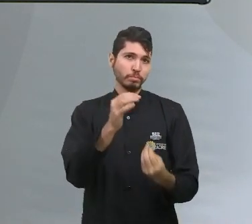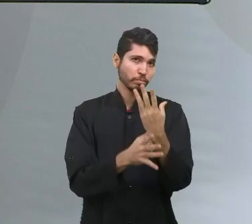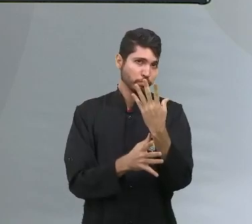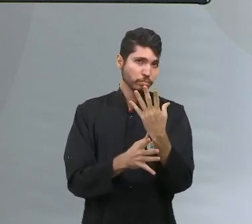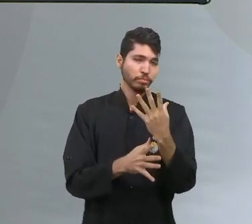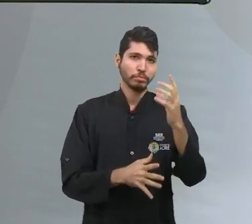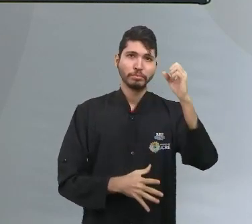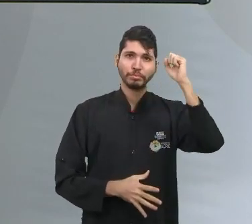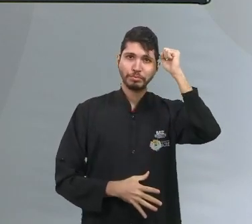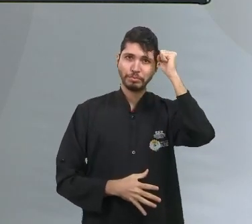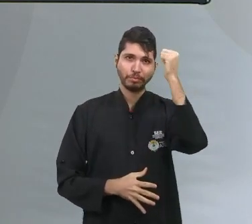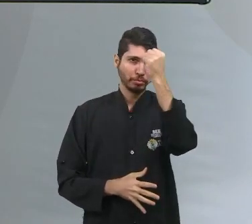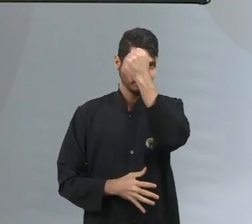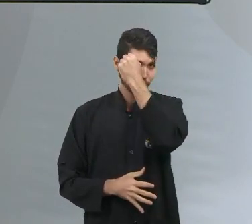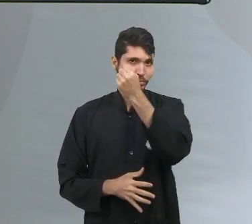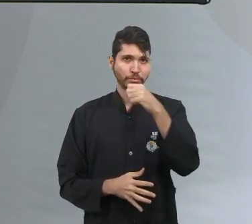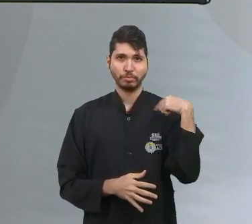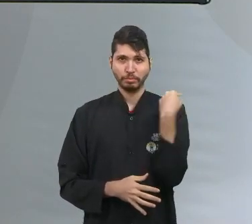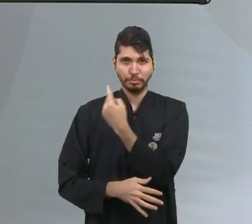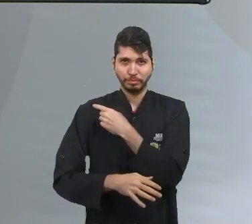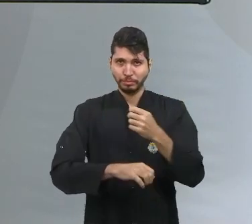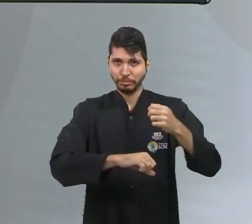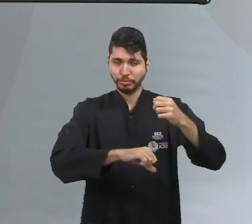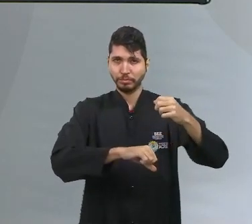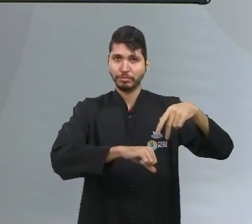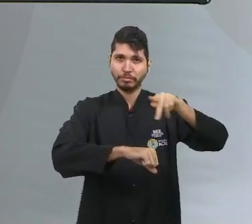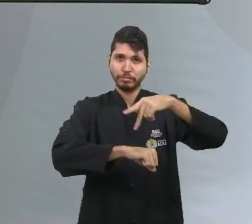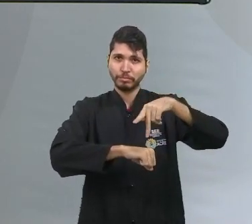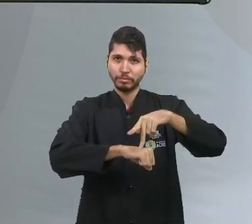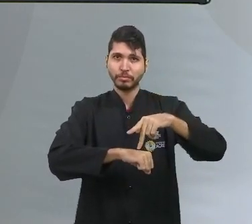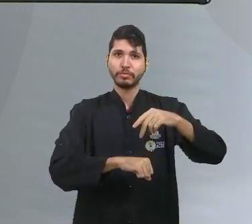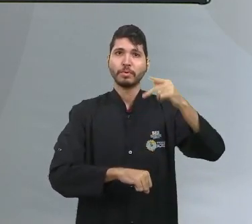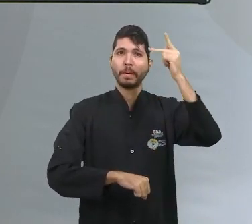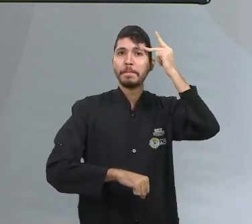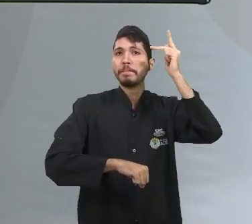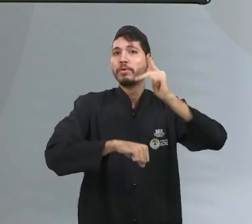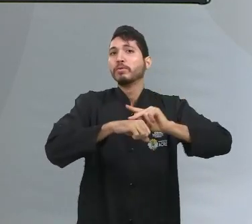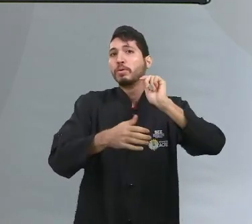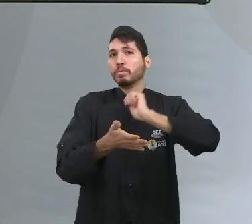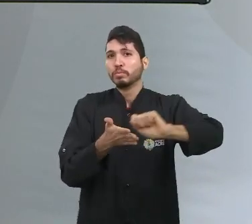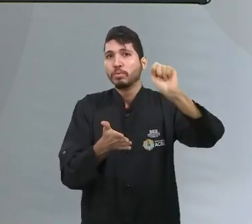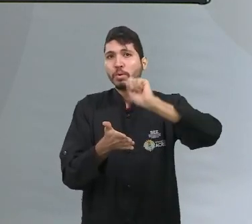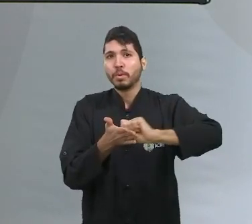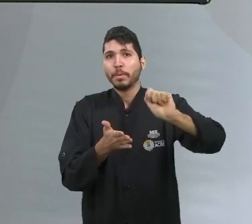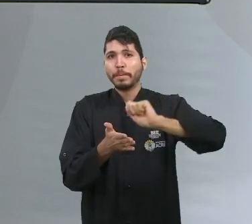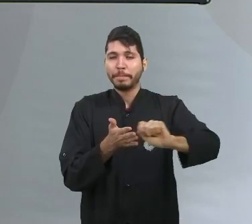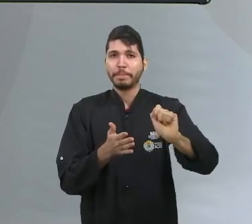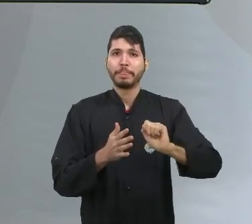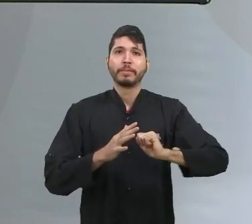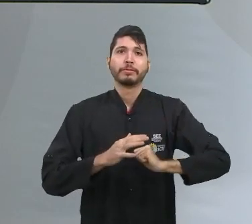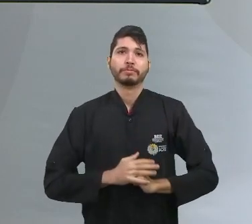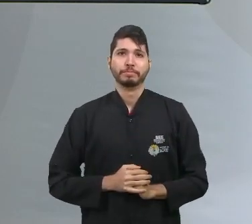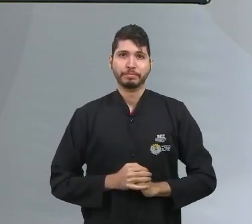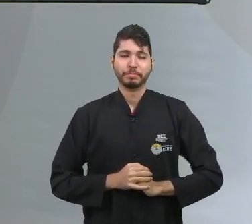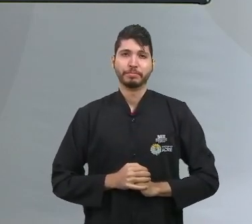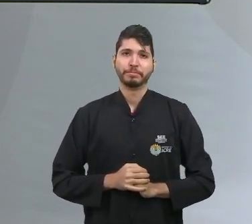Em um primeiro momento, os autores acabaram se detendo na